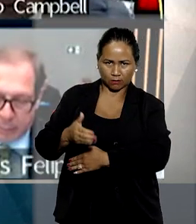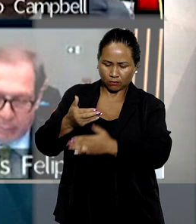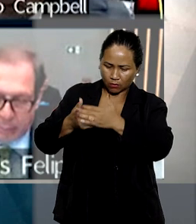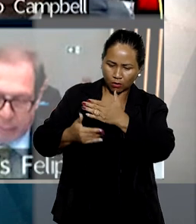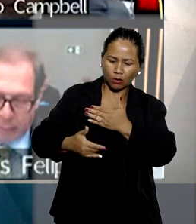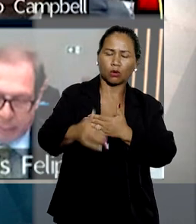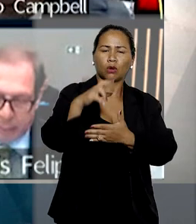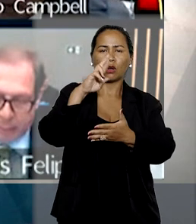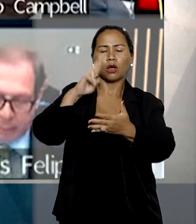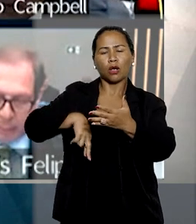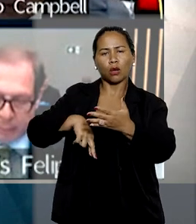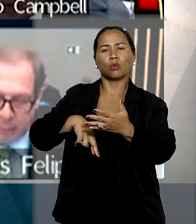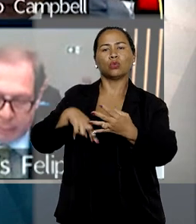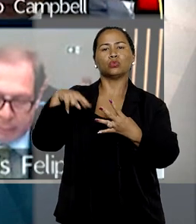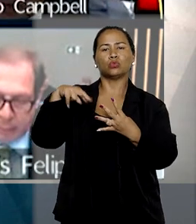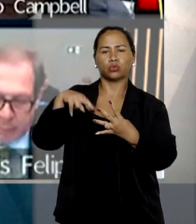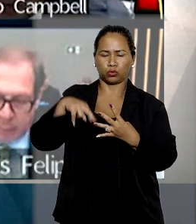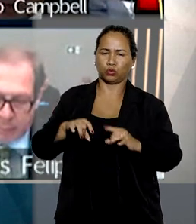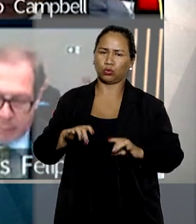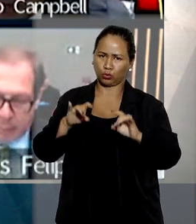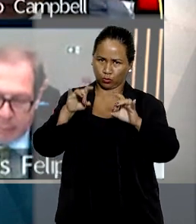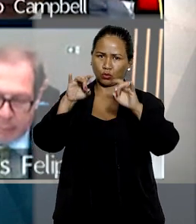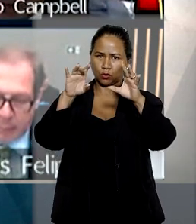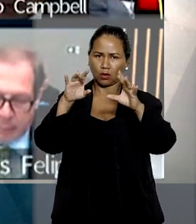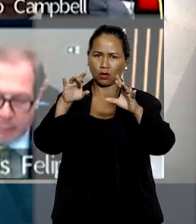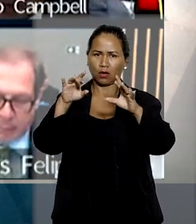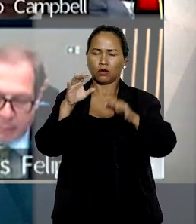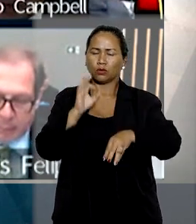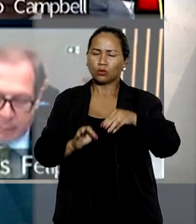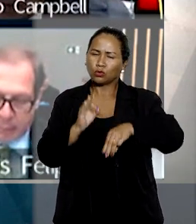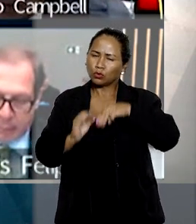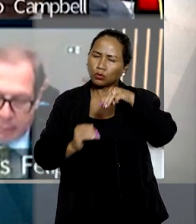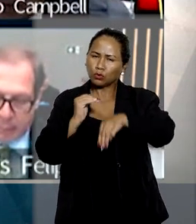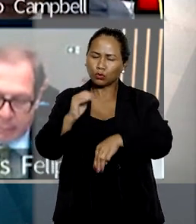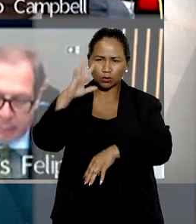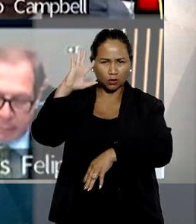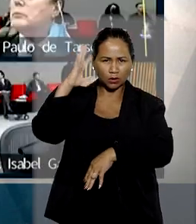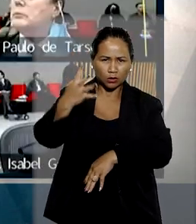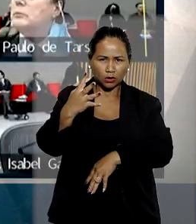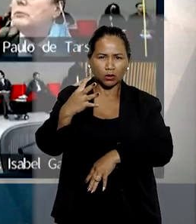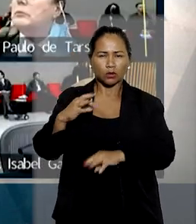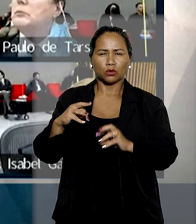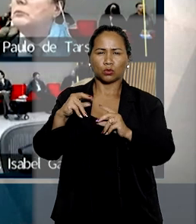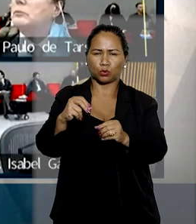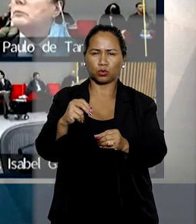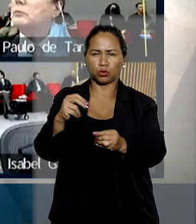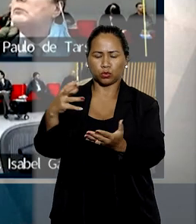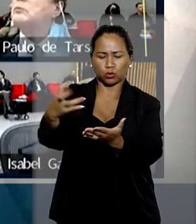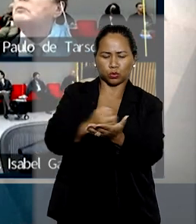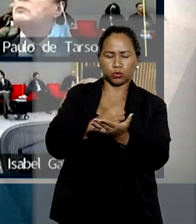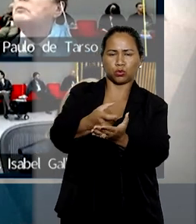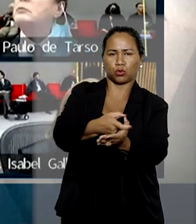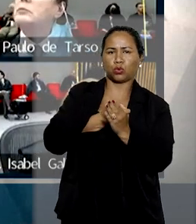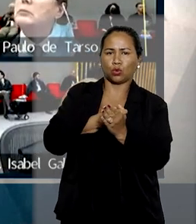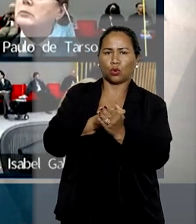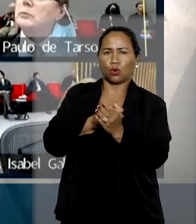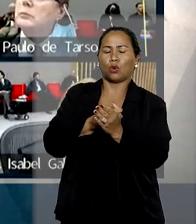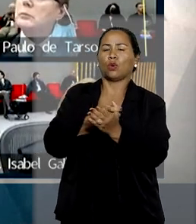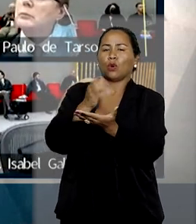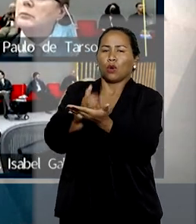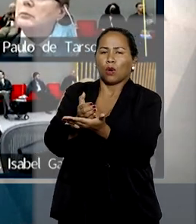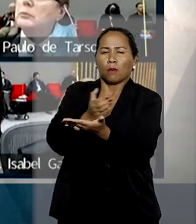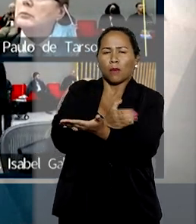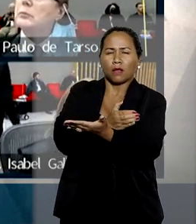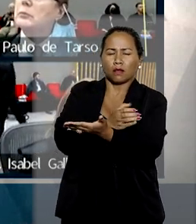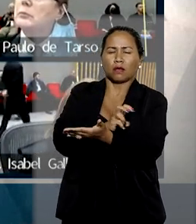ao recurso especial por unanimidade, os ministros determinaram que, no caso julgado, a penhora fique limitada a metade do